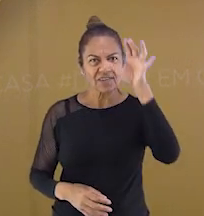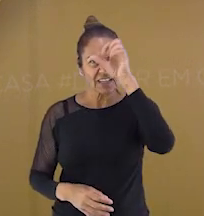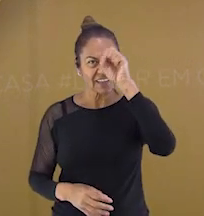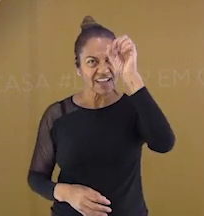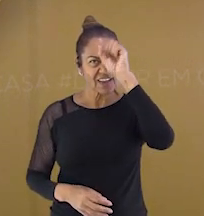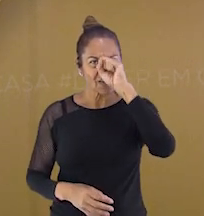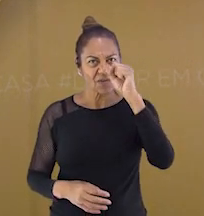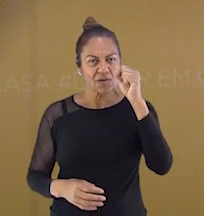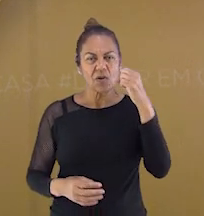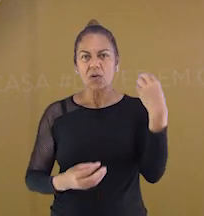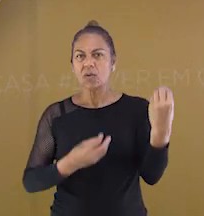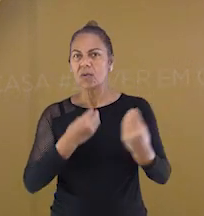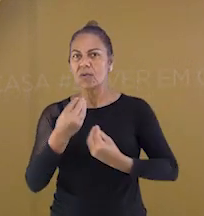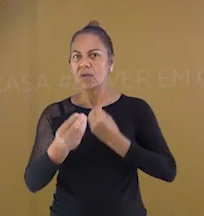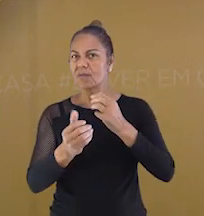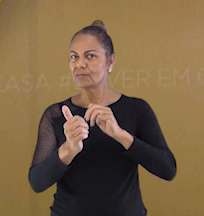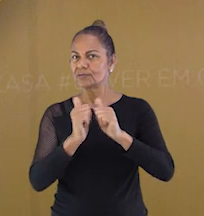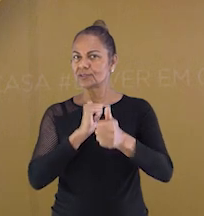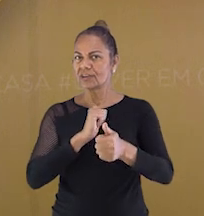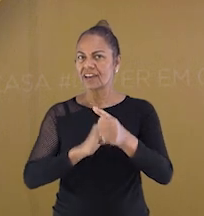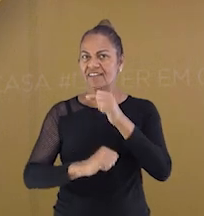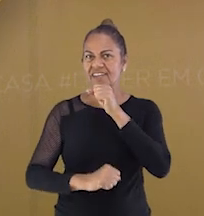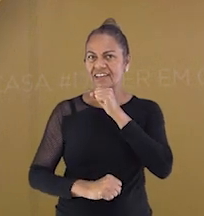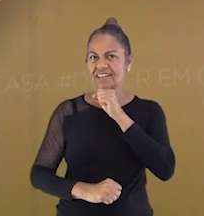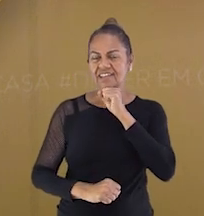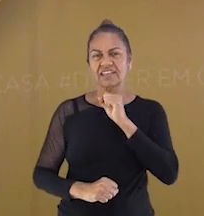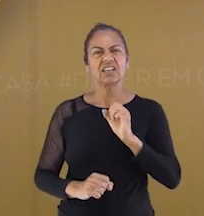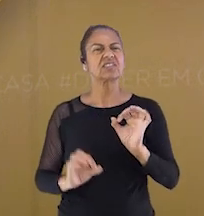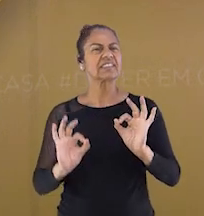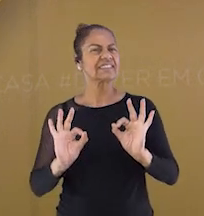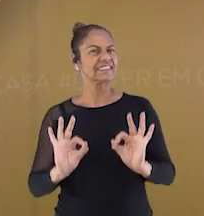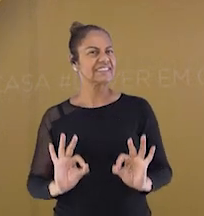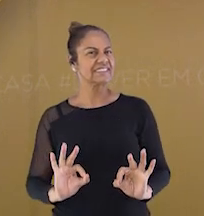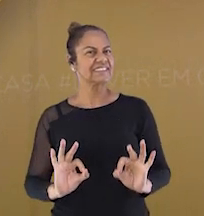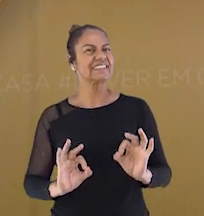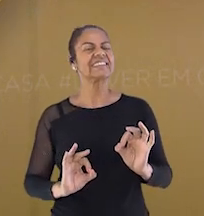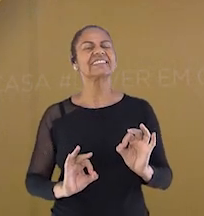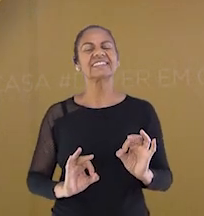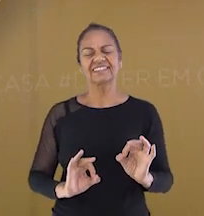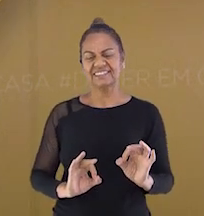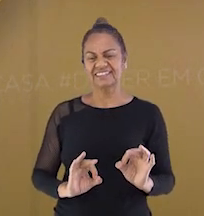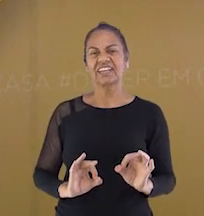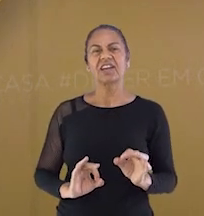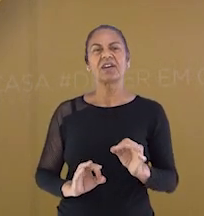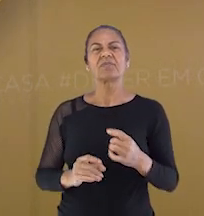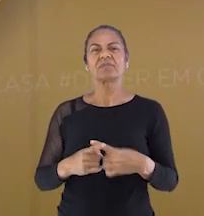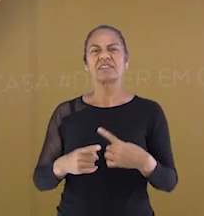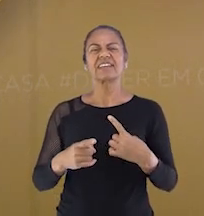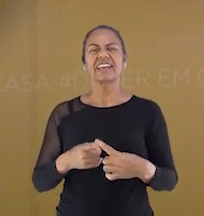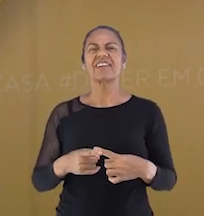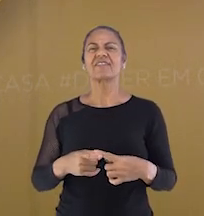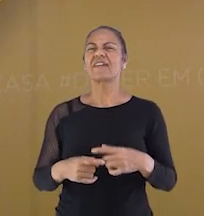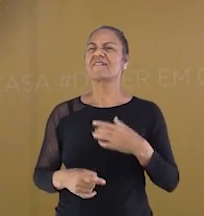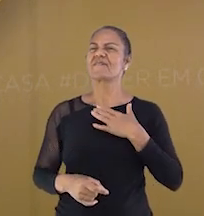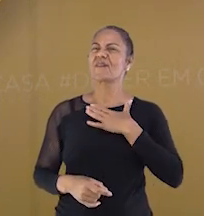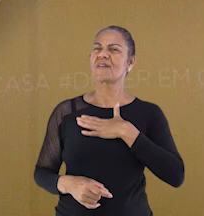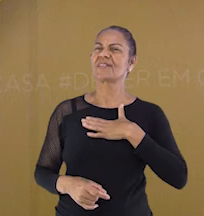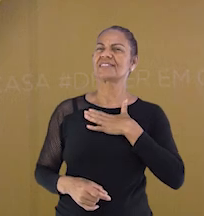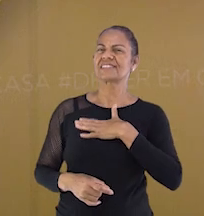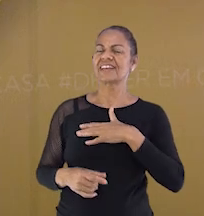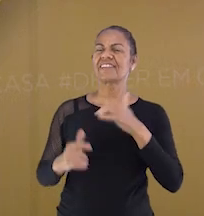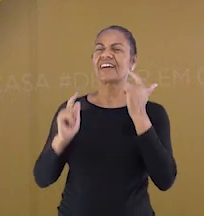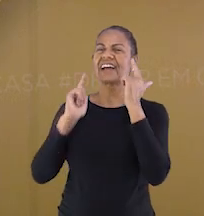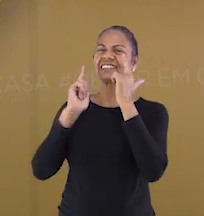como se joga o jogo da velha? Eu tenho certeza que sim, porque esse jogo da velha foi bem